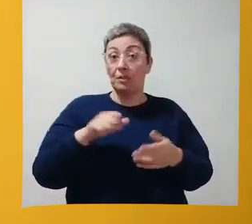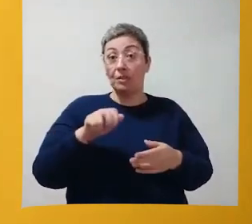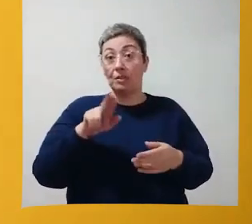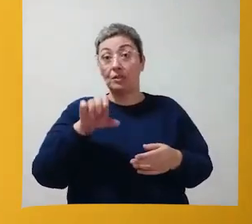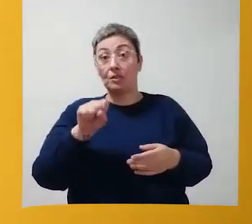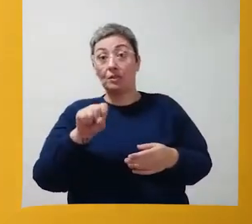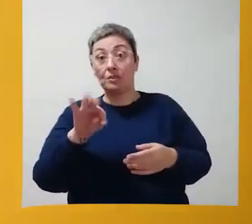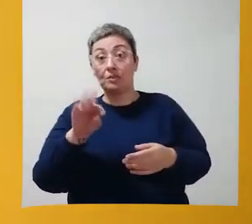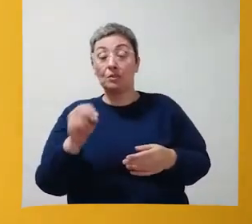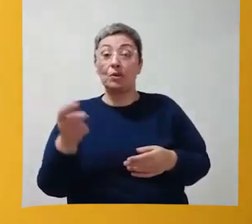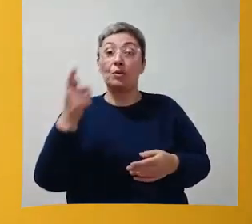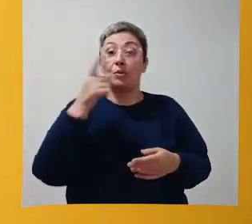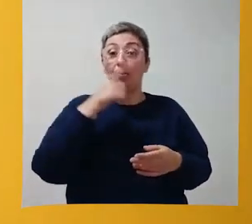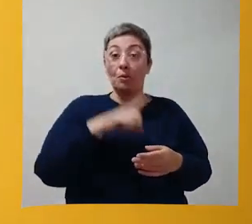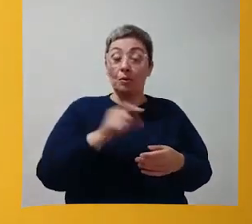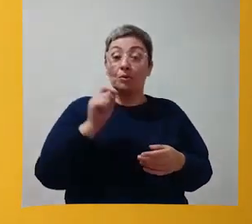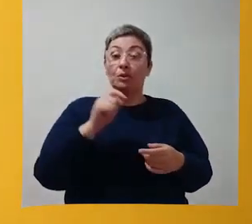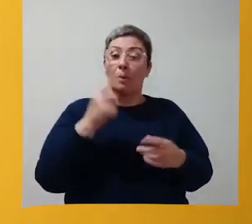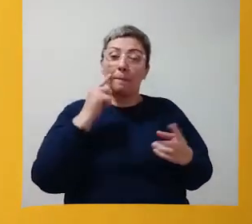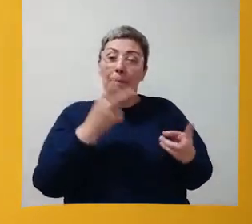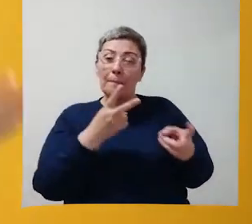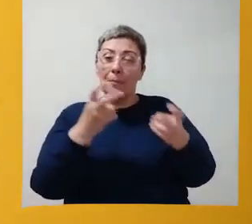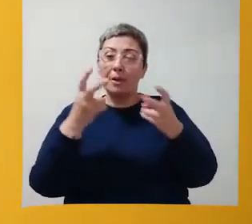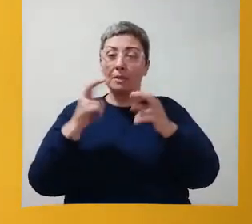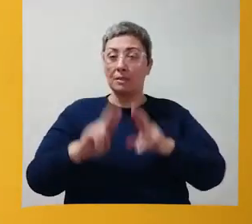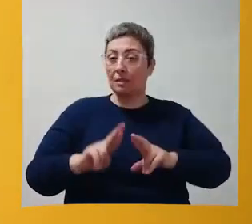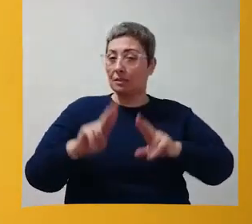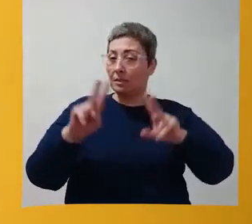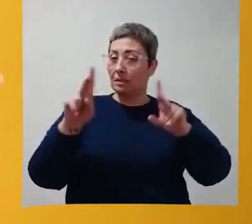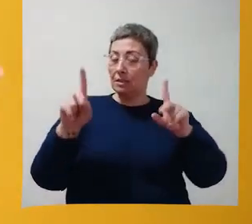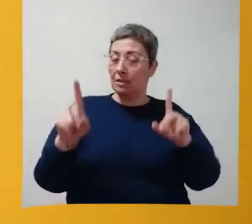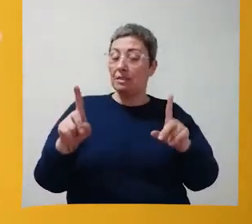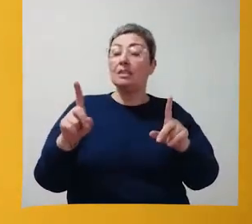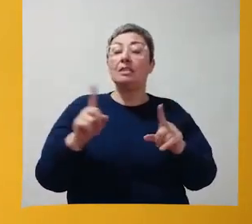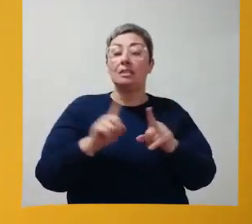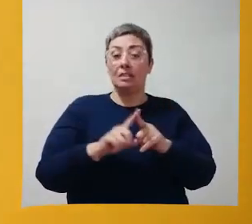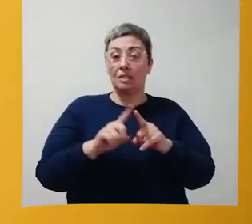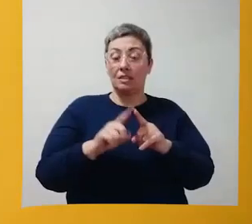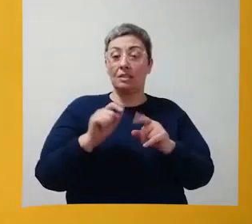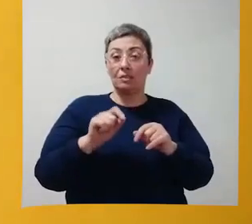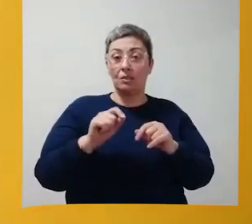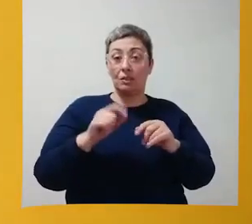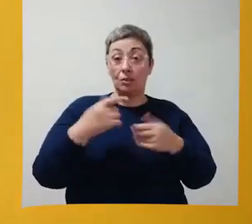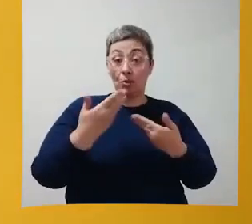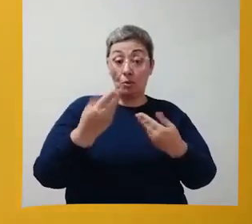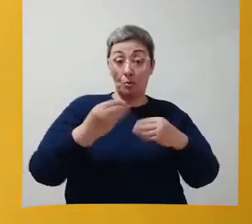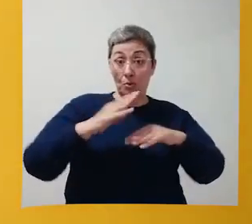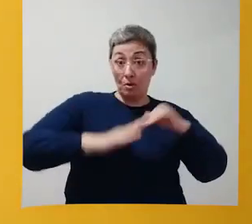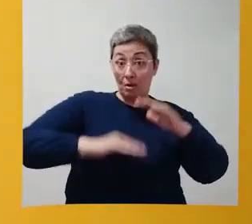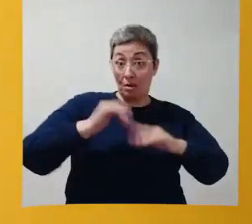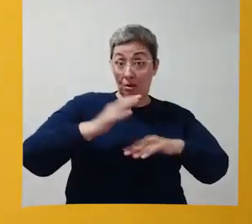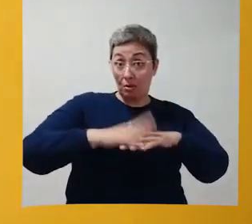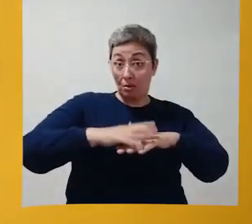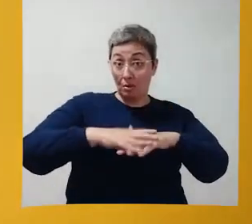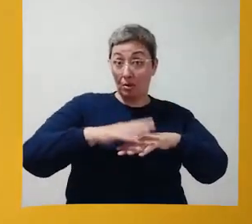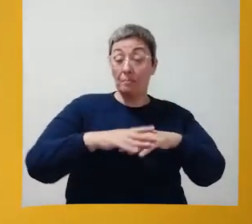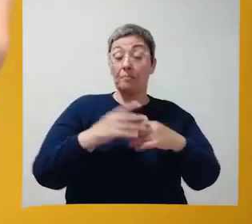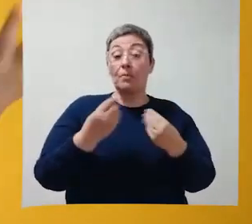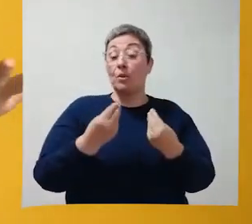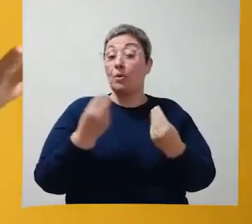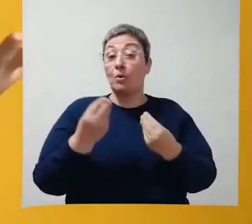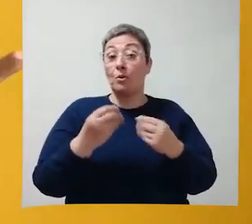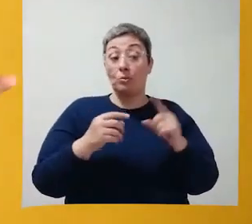Augusto. que você consiga ter percebido a diferença, né? No fazer das atividades,